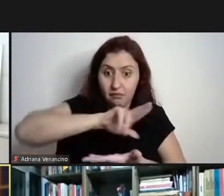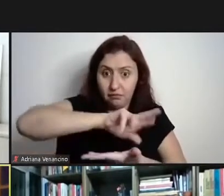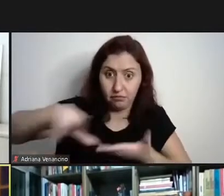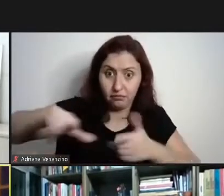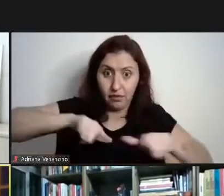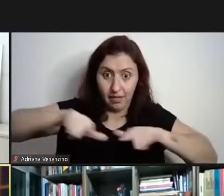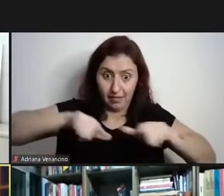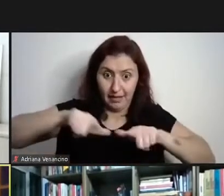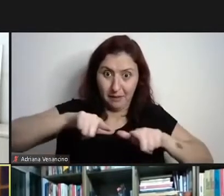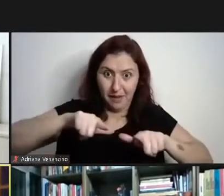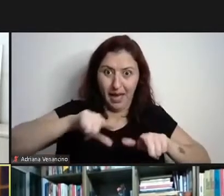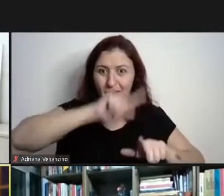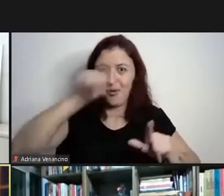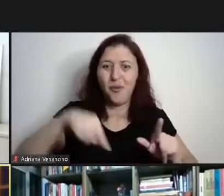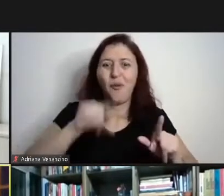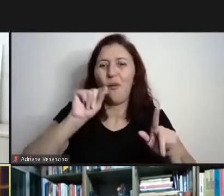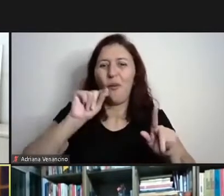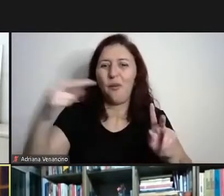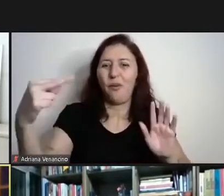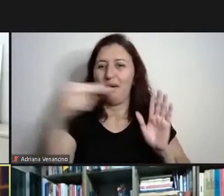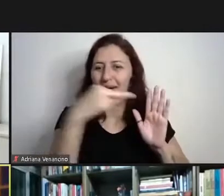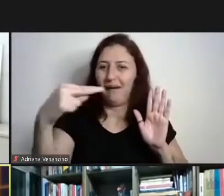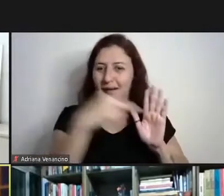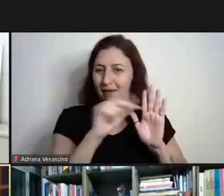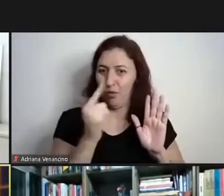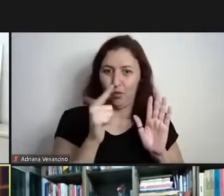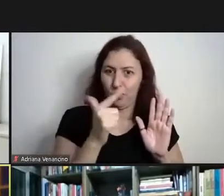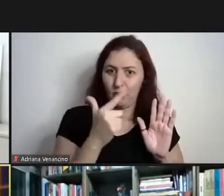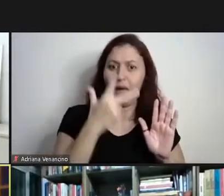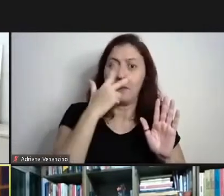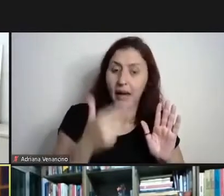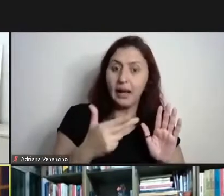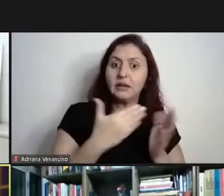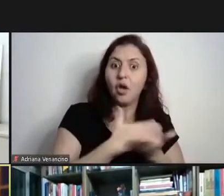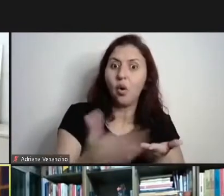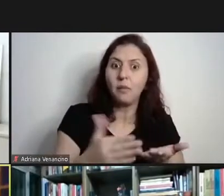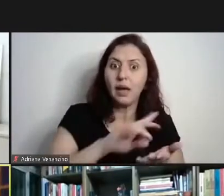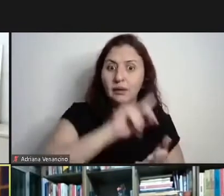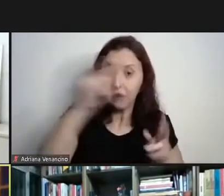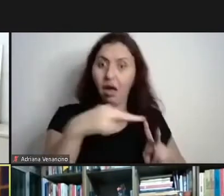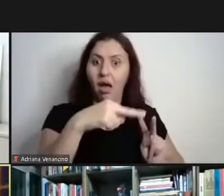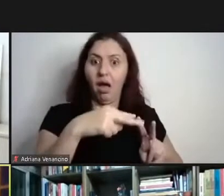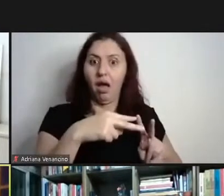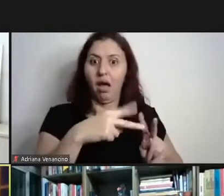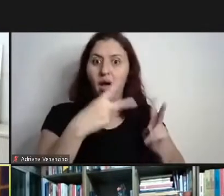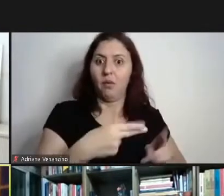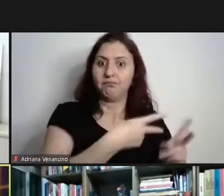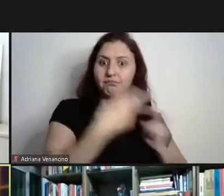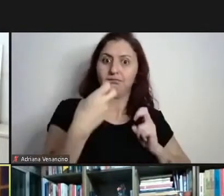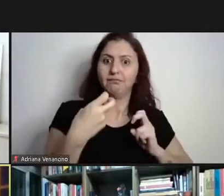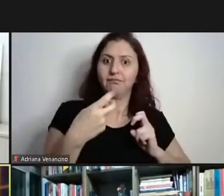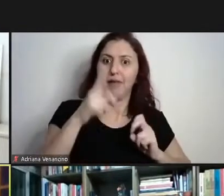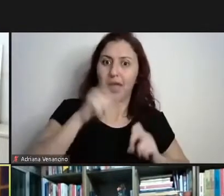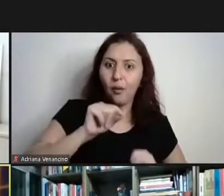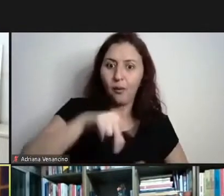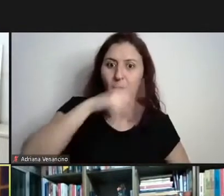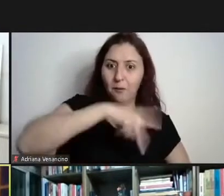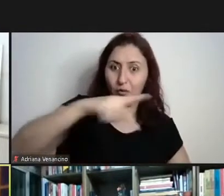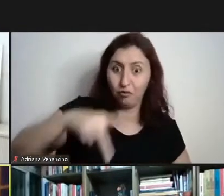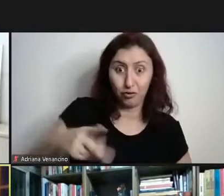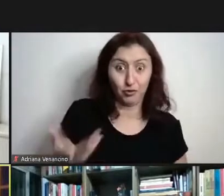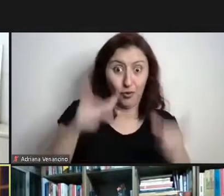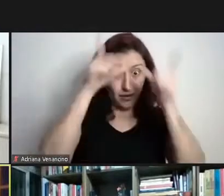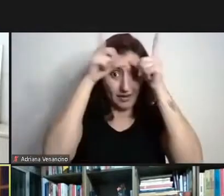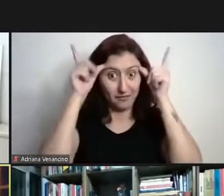invisibilizadas, elas passam a ter centralidade. O papel da professora, o papel da educadora, o papel da enfermeira, da assistente